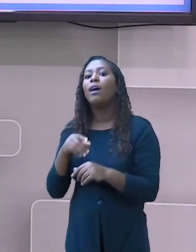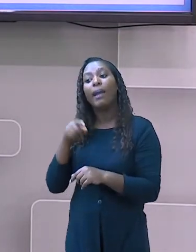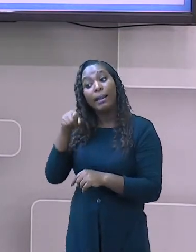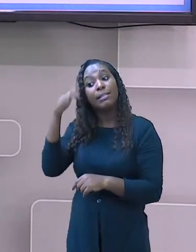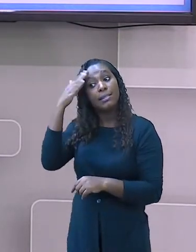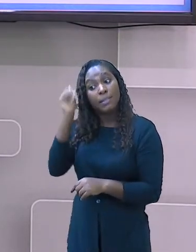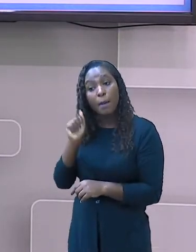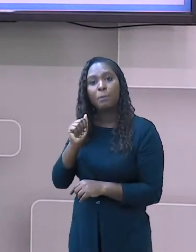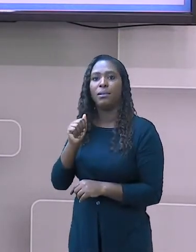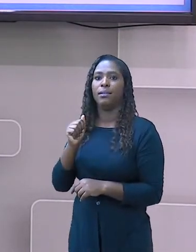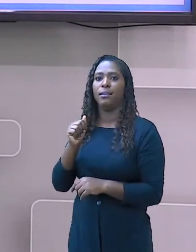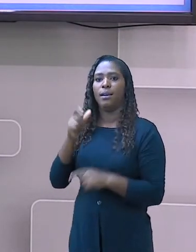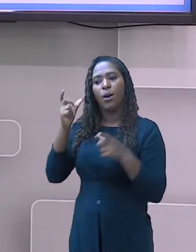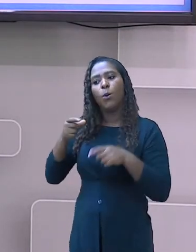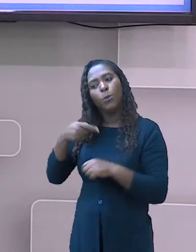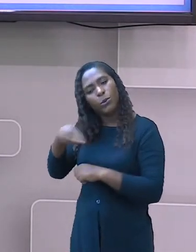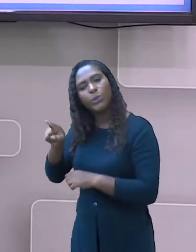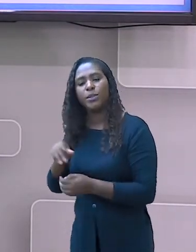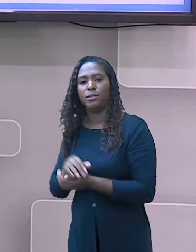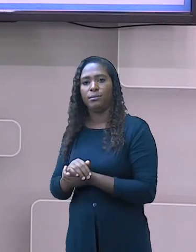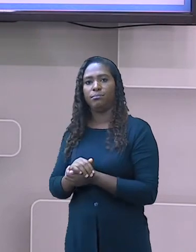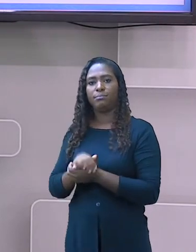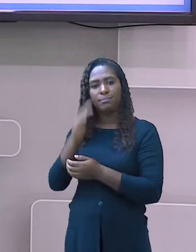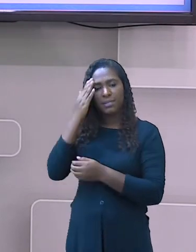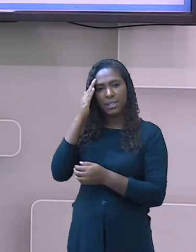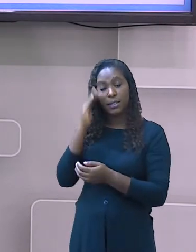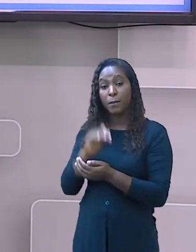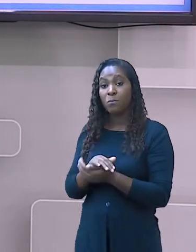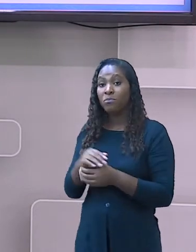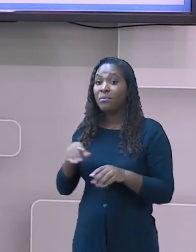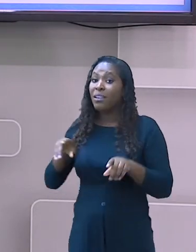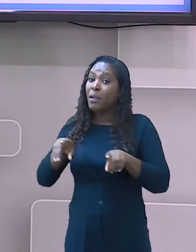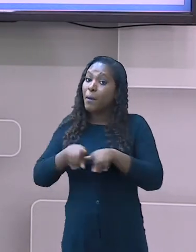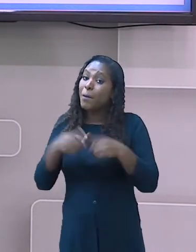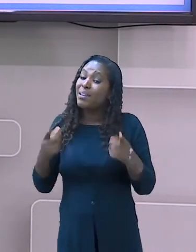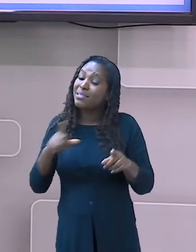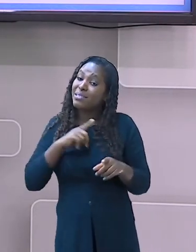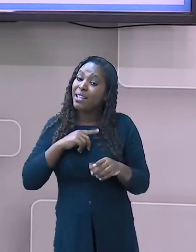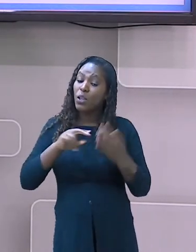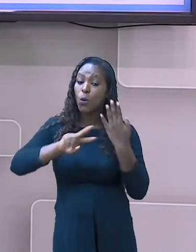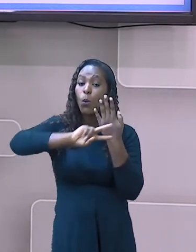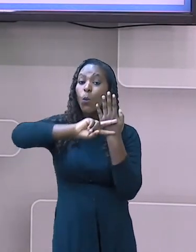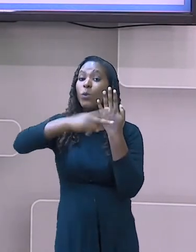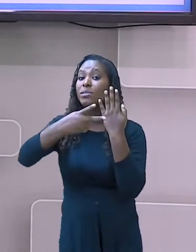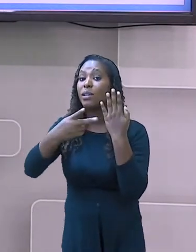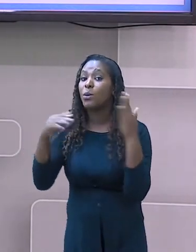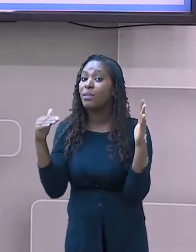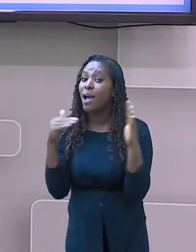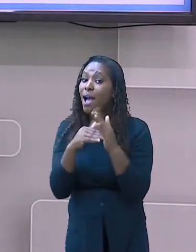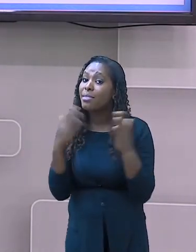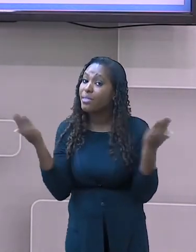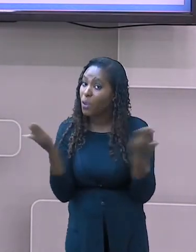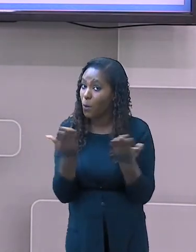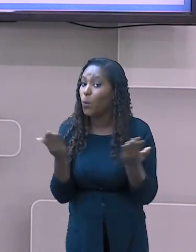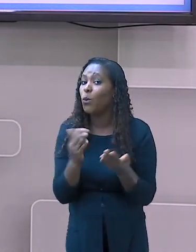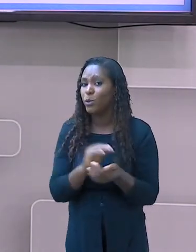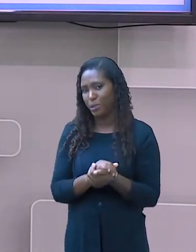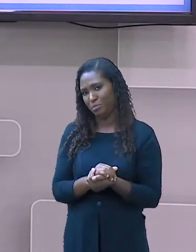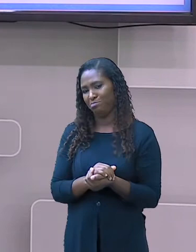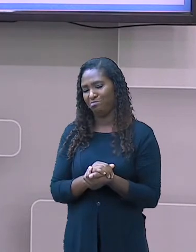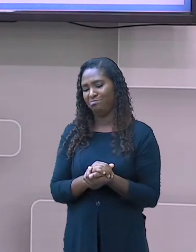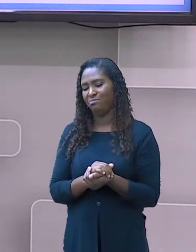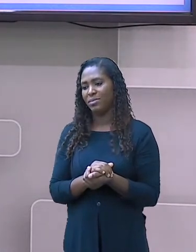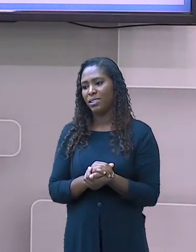nós vivemos até hoje, é um questionamento que eu deixo aí para vocês. Para concluir este assunto,